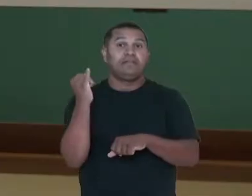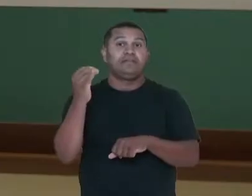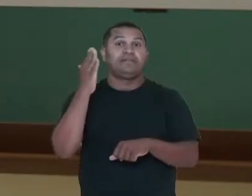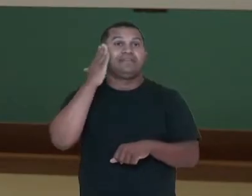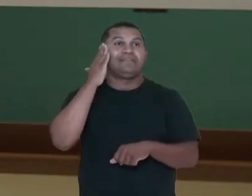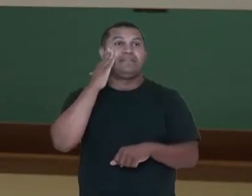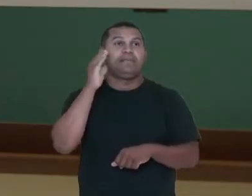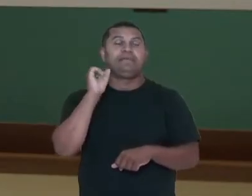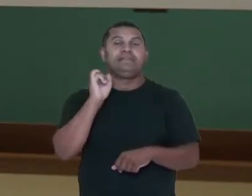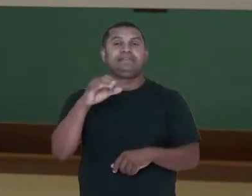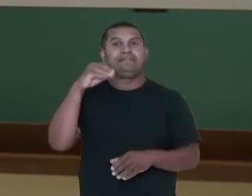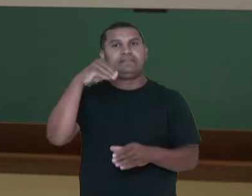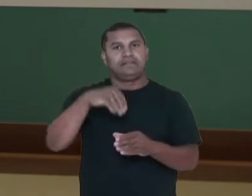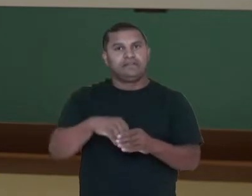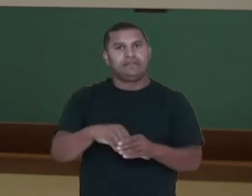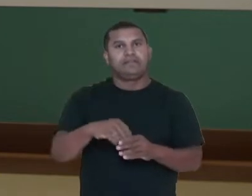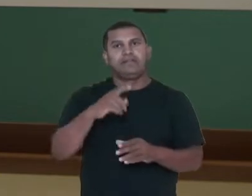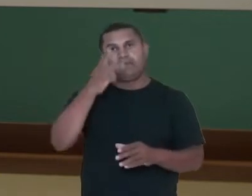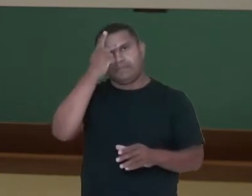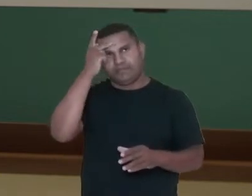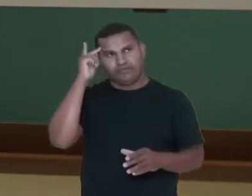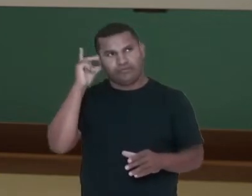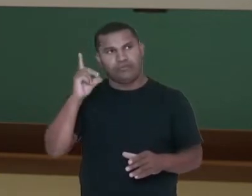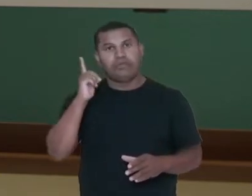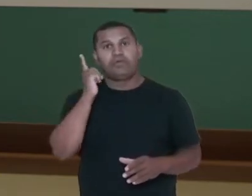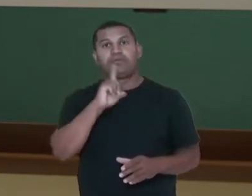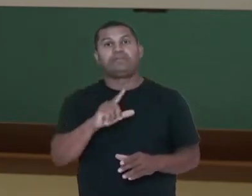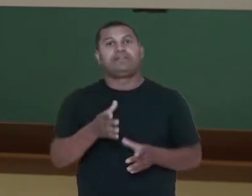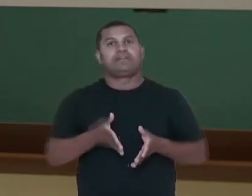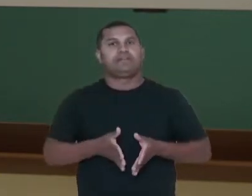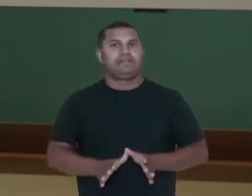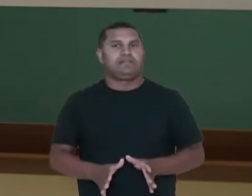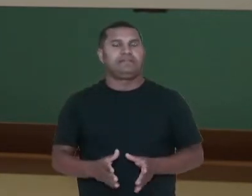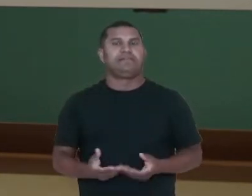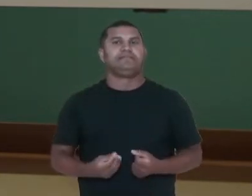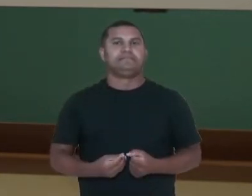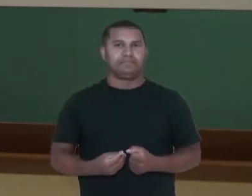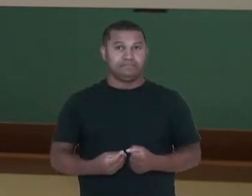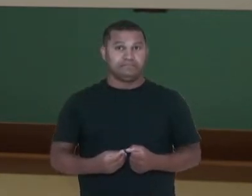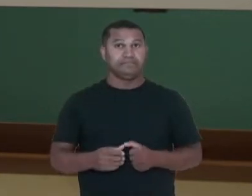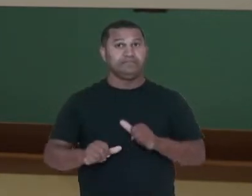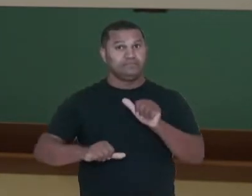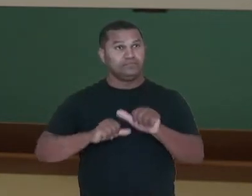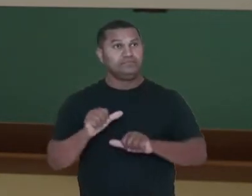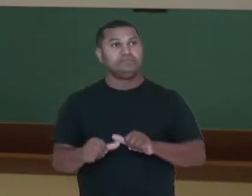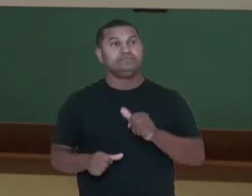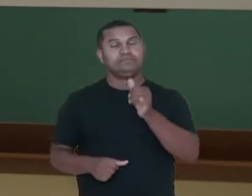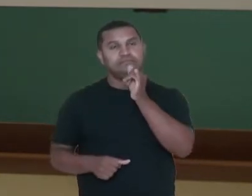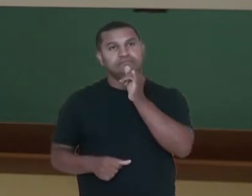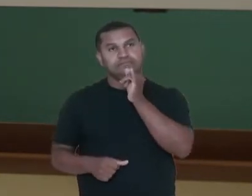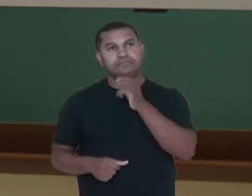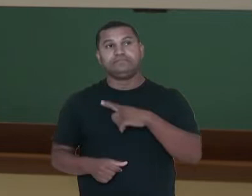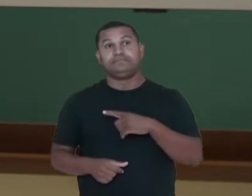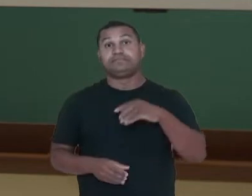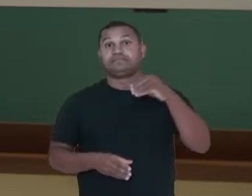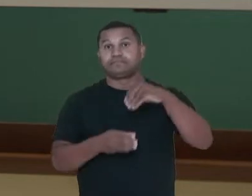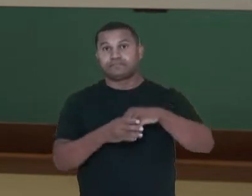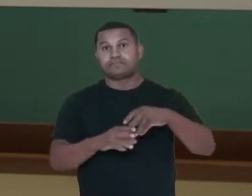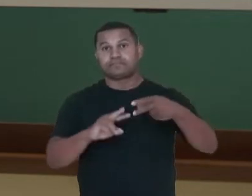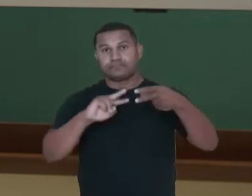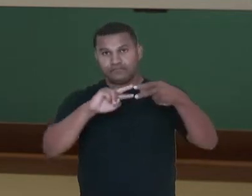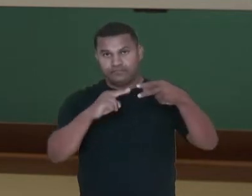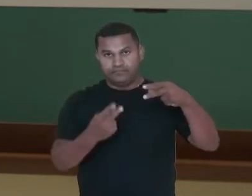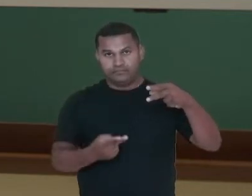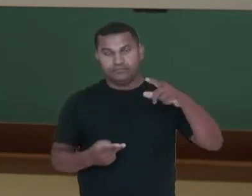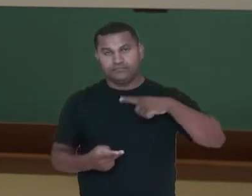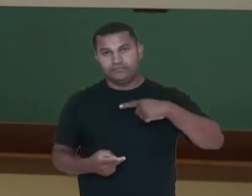características. Então olha, lá no nosso DNA nós temos a sequência dos nossos genes e às vezes essa